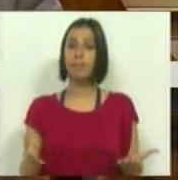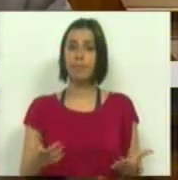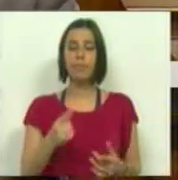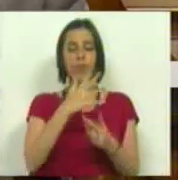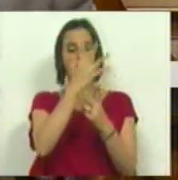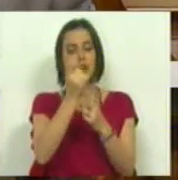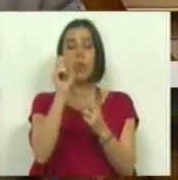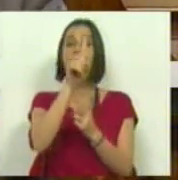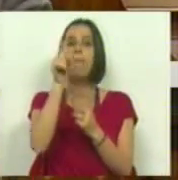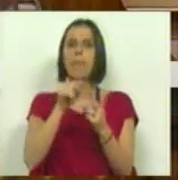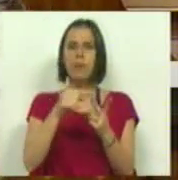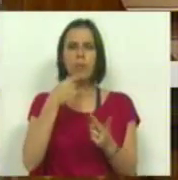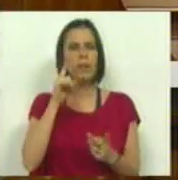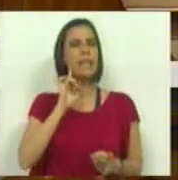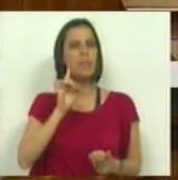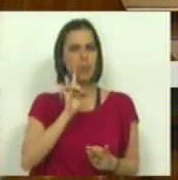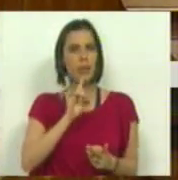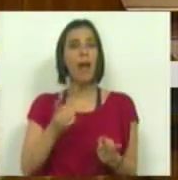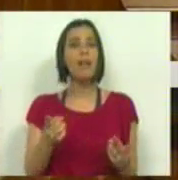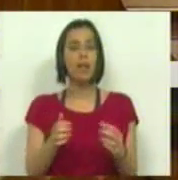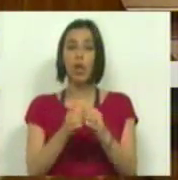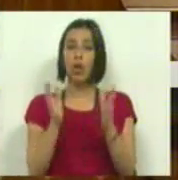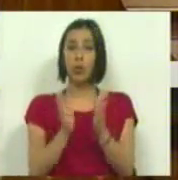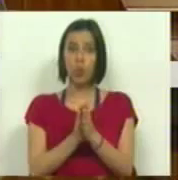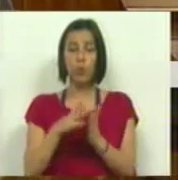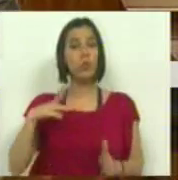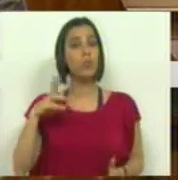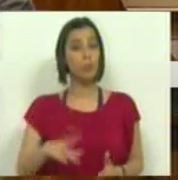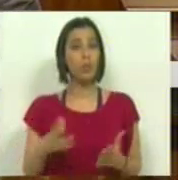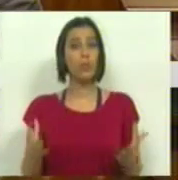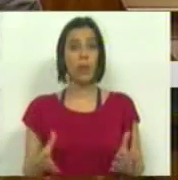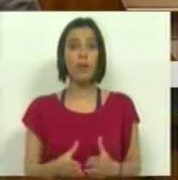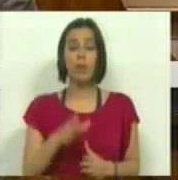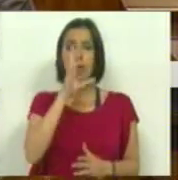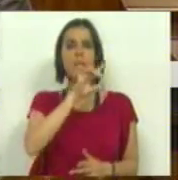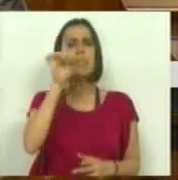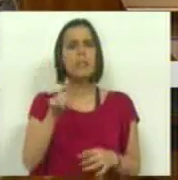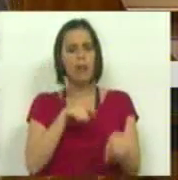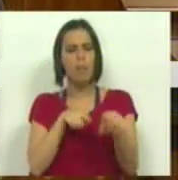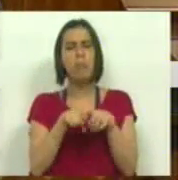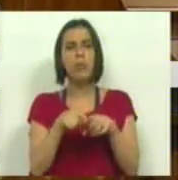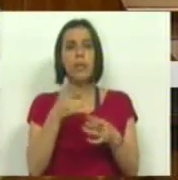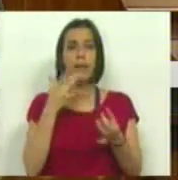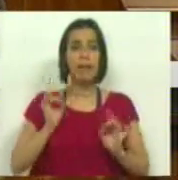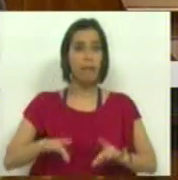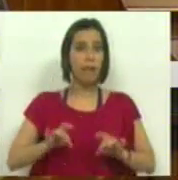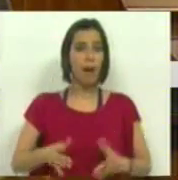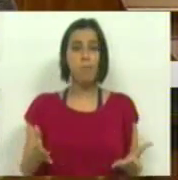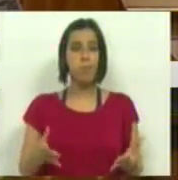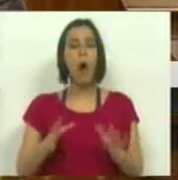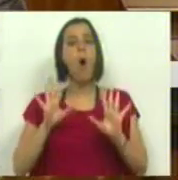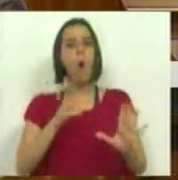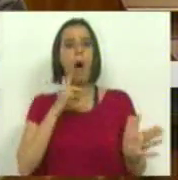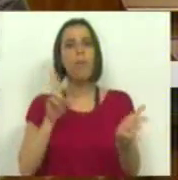E uma segunda pergunta que me parece importantíssima para todas e todos os portugueses é se esta política é inevitável ou se,